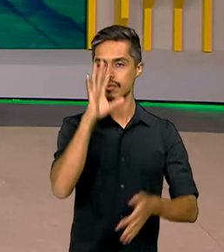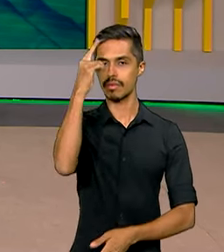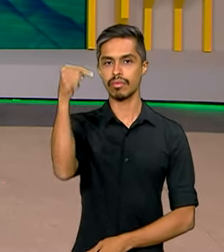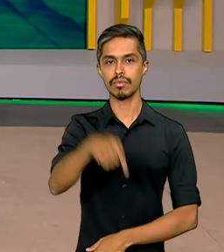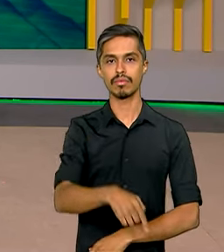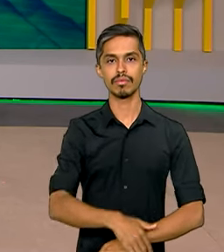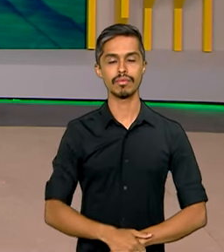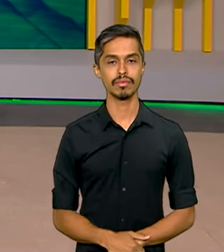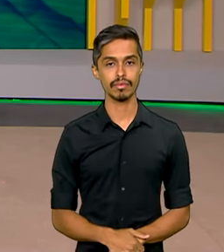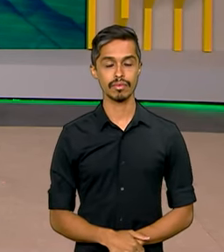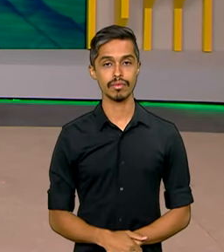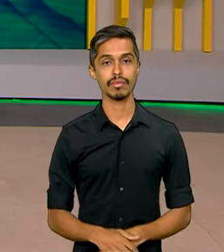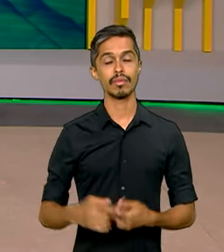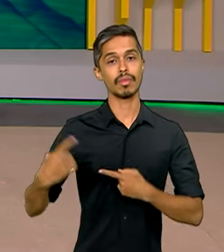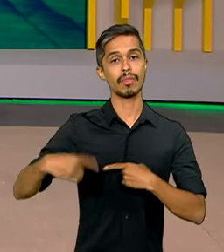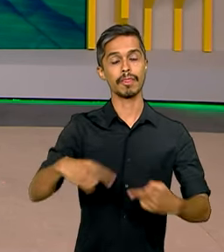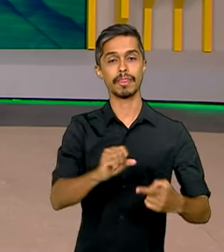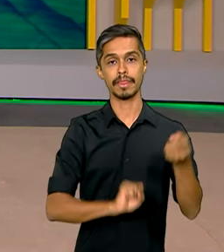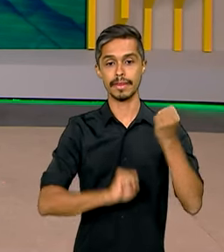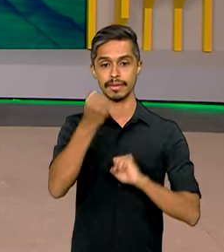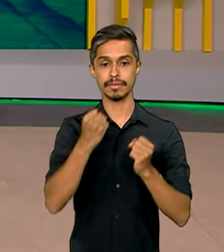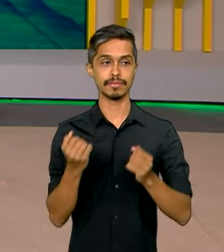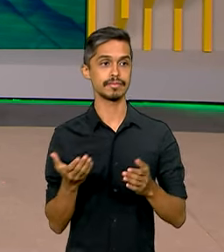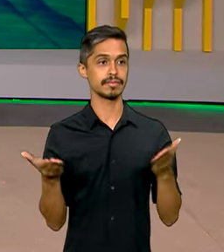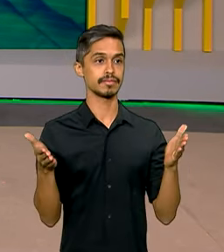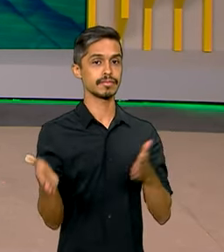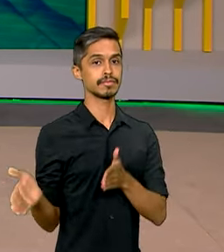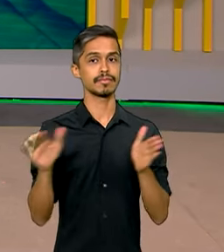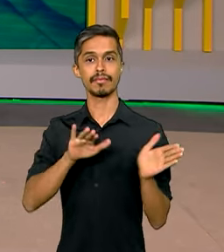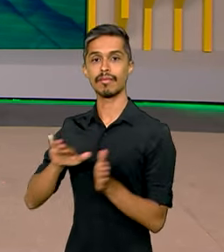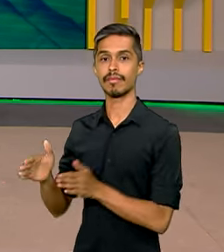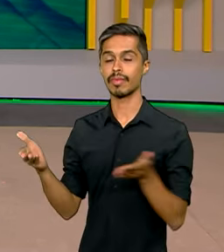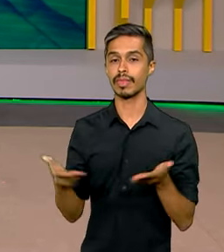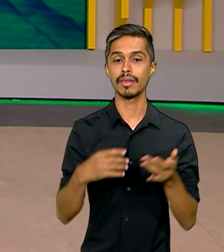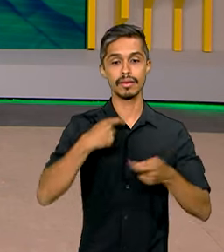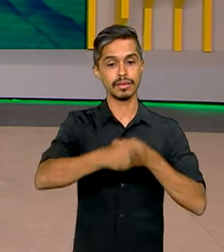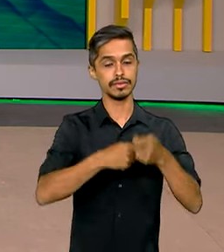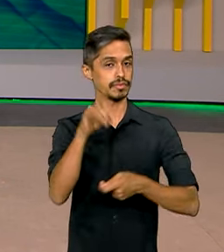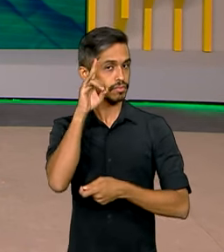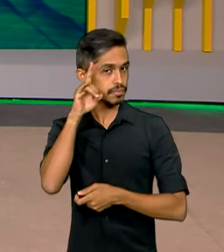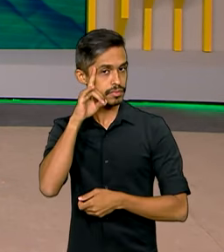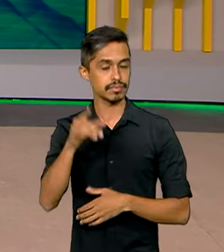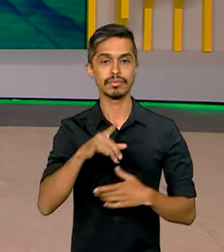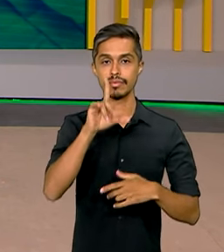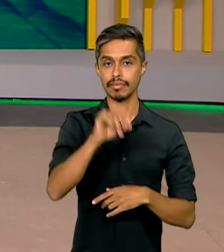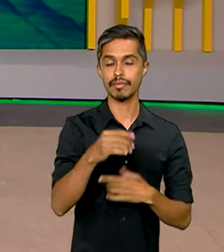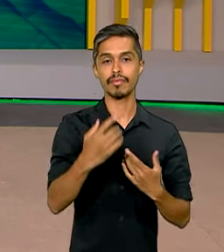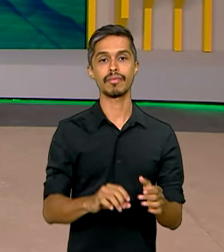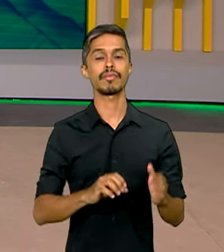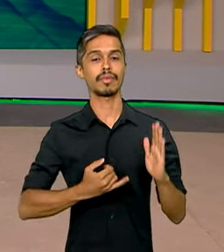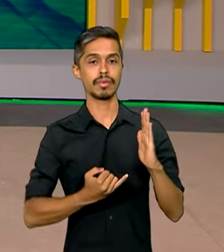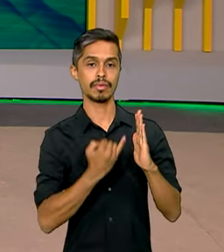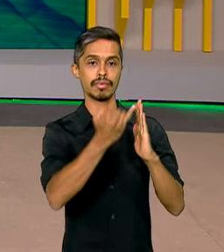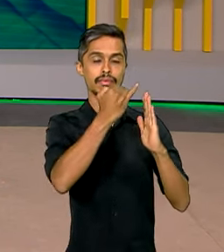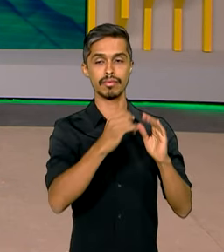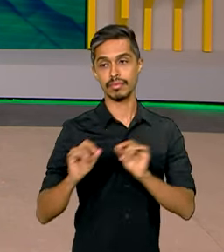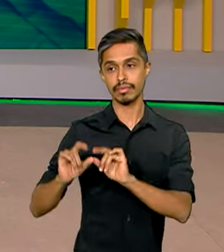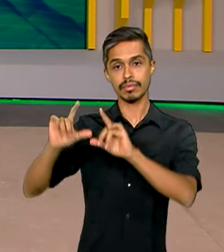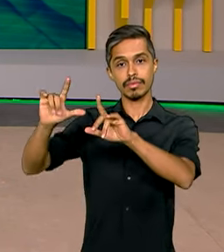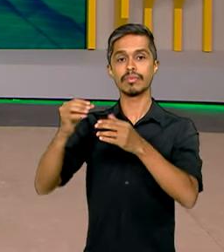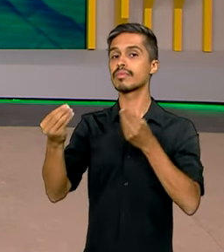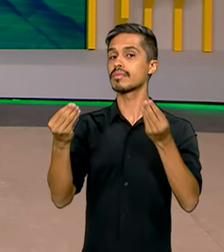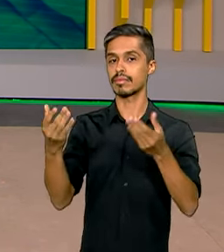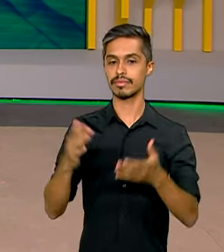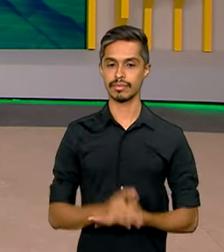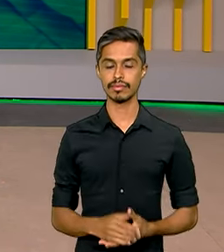E da política industrial para a economia do dia a dia, que é o crescimento e a inflação. São dados centrais